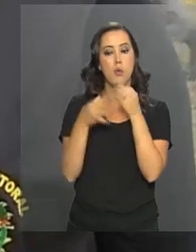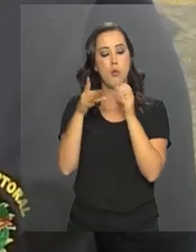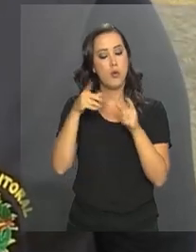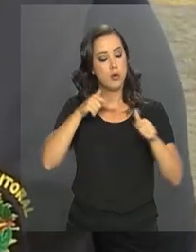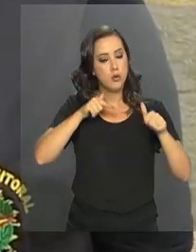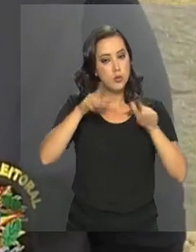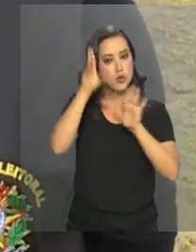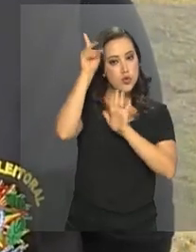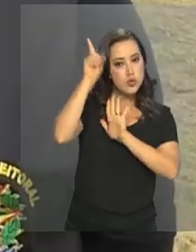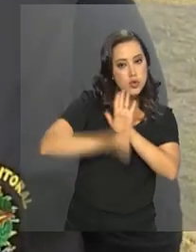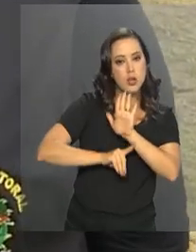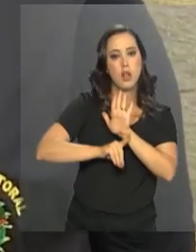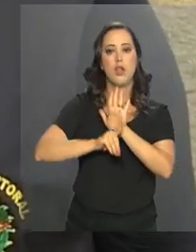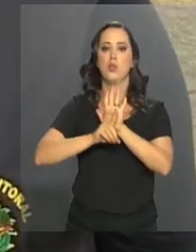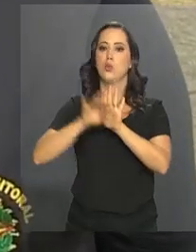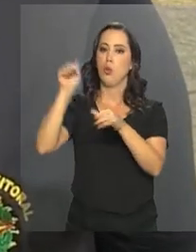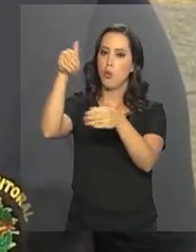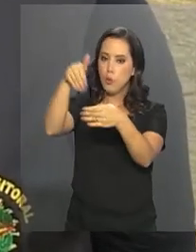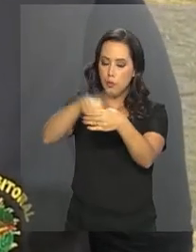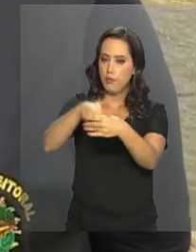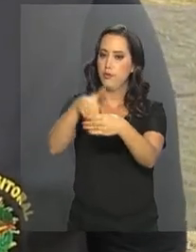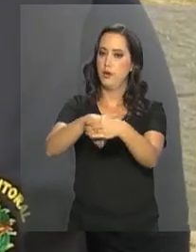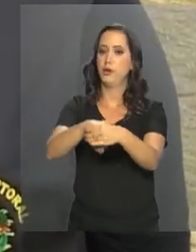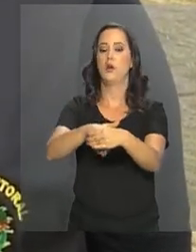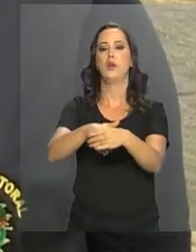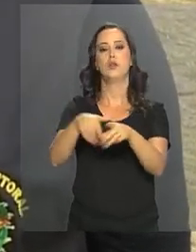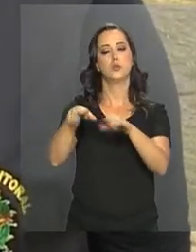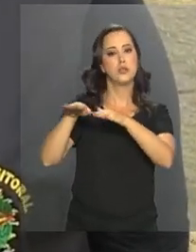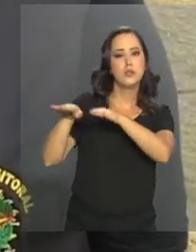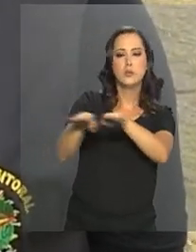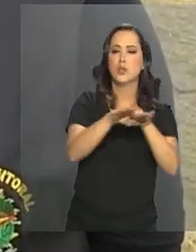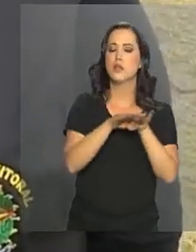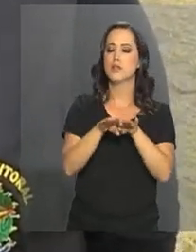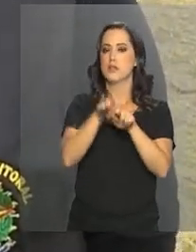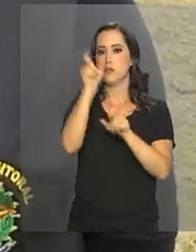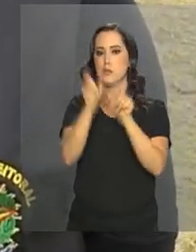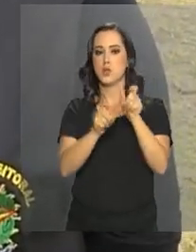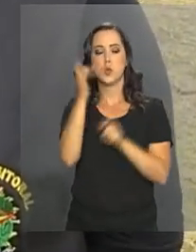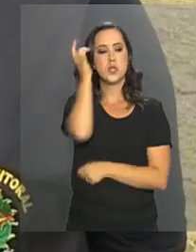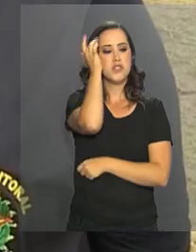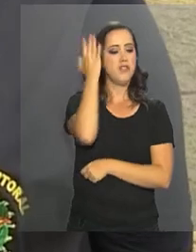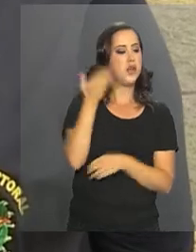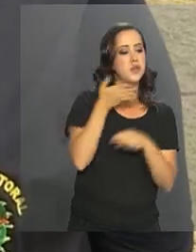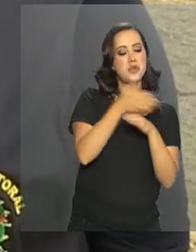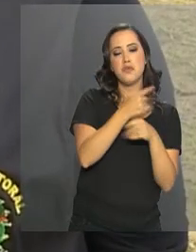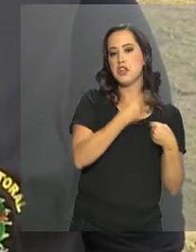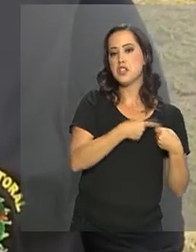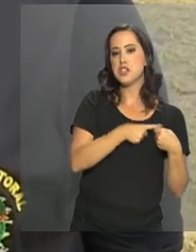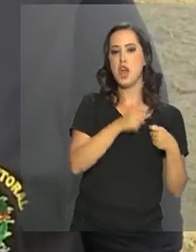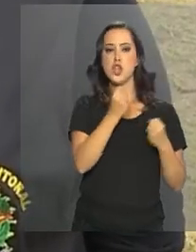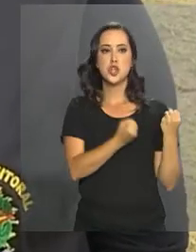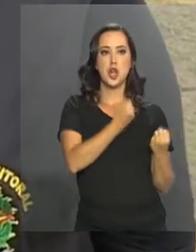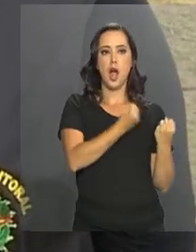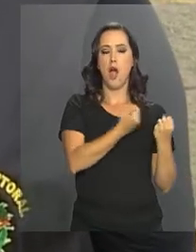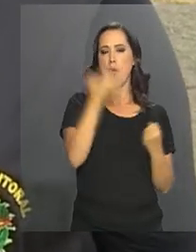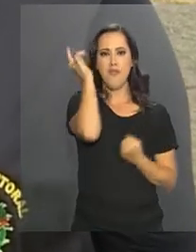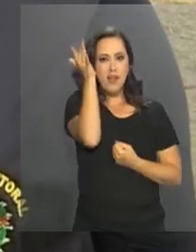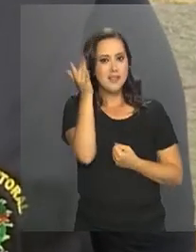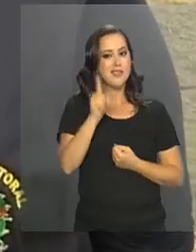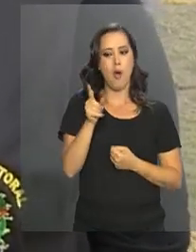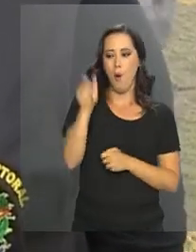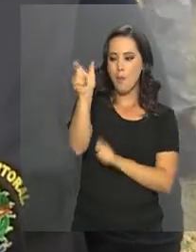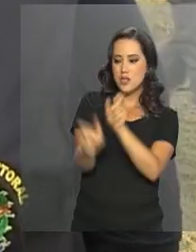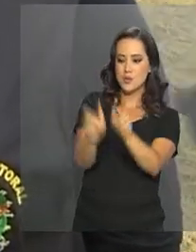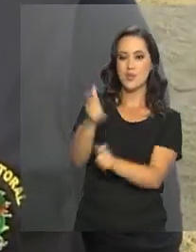exercício da democracia, não só para as pessoas que têm um acesso mais fácil aqui na cidade, que têm um carro que conseguem vir, mas para